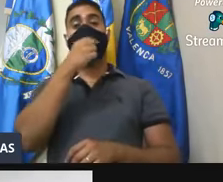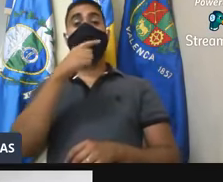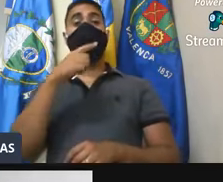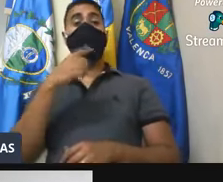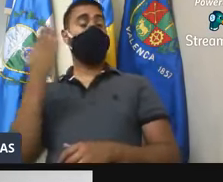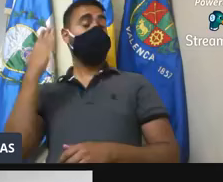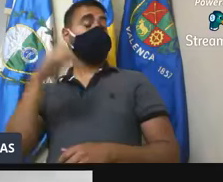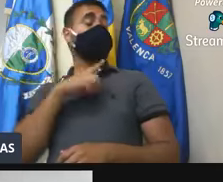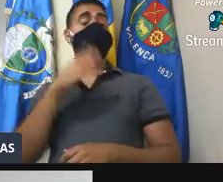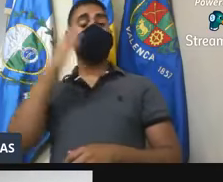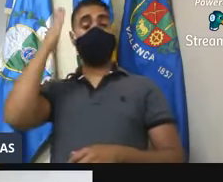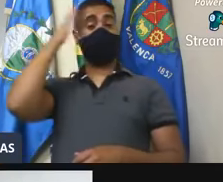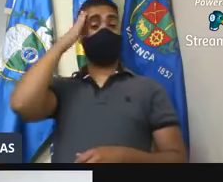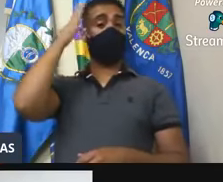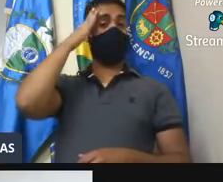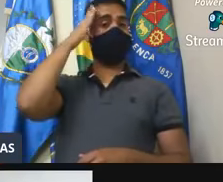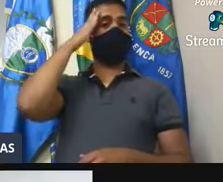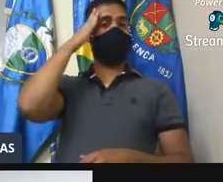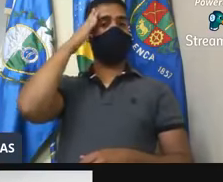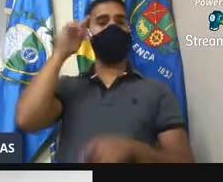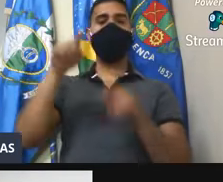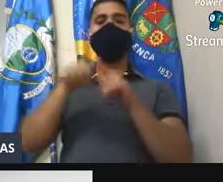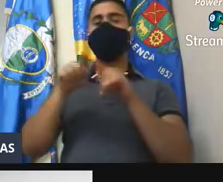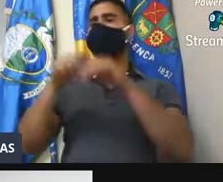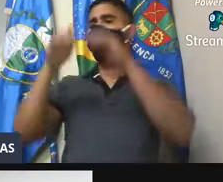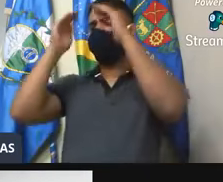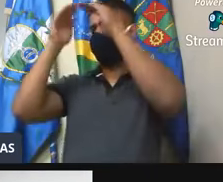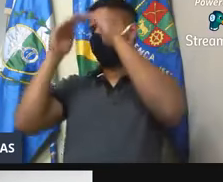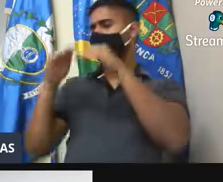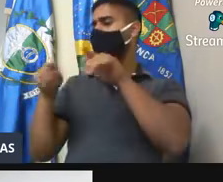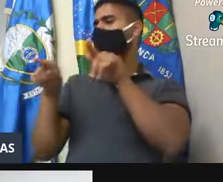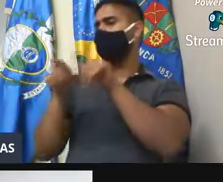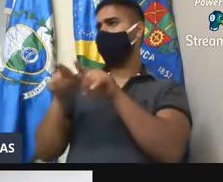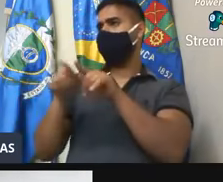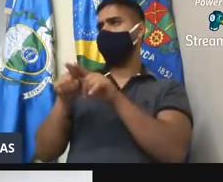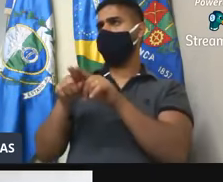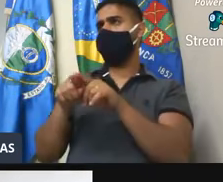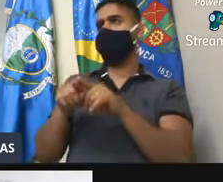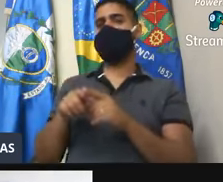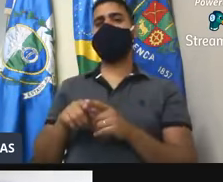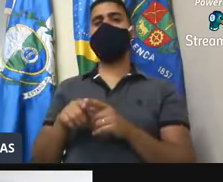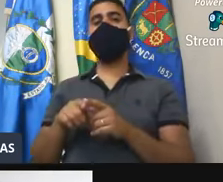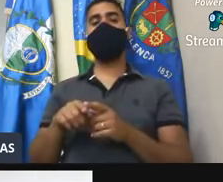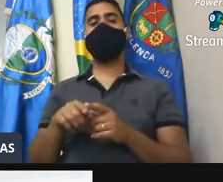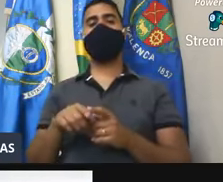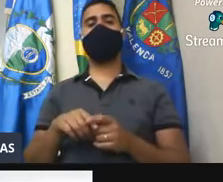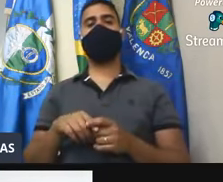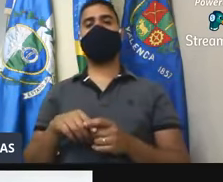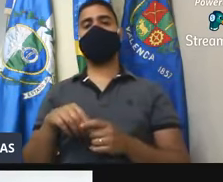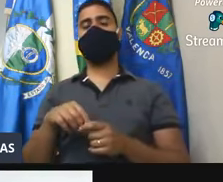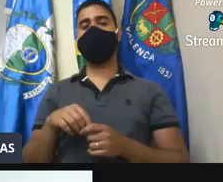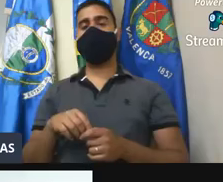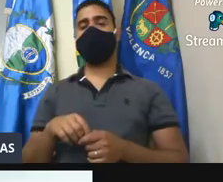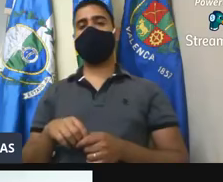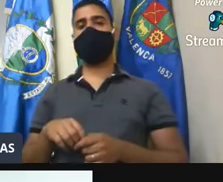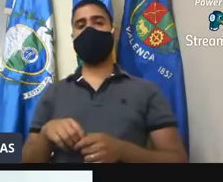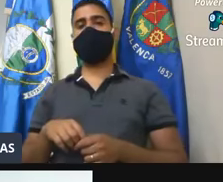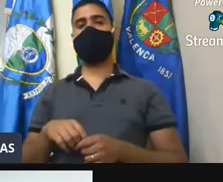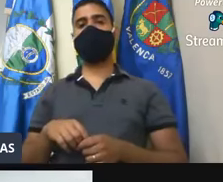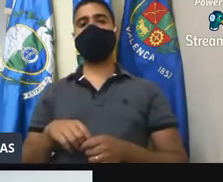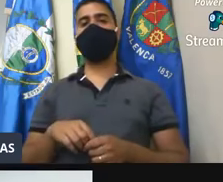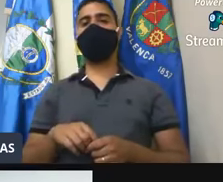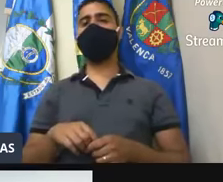entendimento, tanto que respeitado por nós todos, inclusive pela secretária e pelo prefeito, que a gente não viu nenhum, um